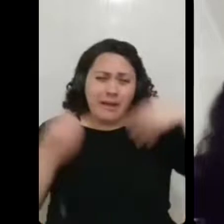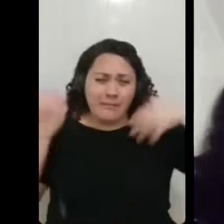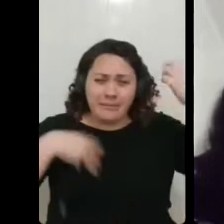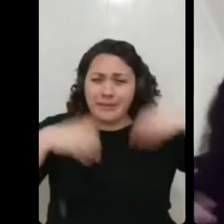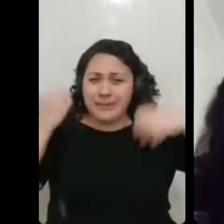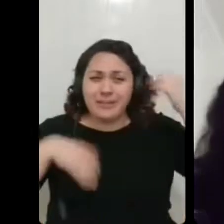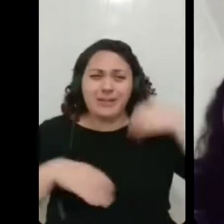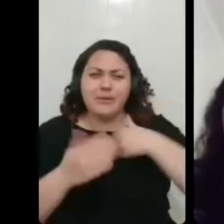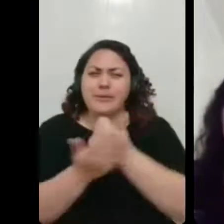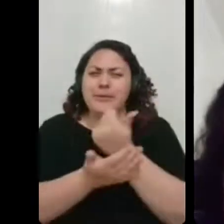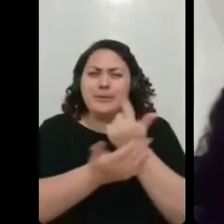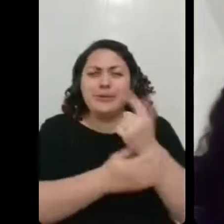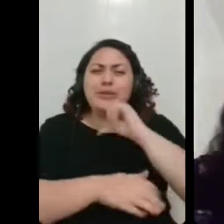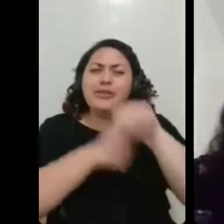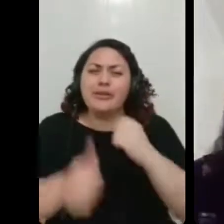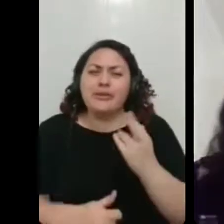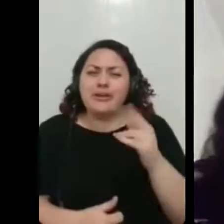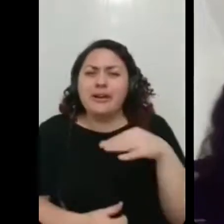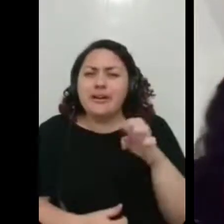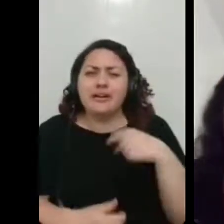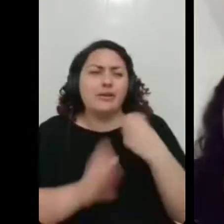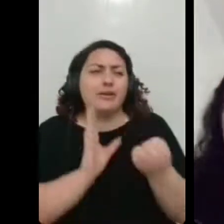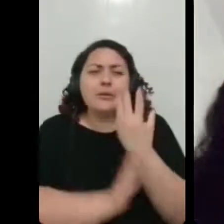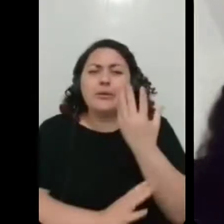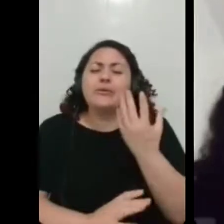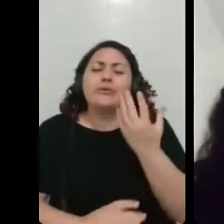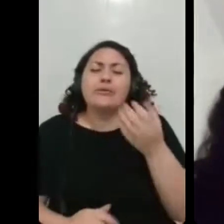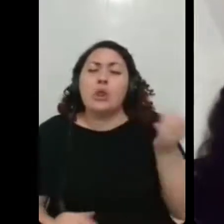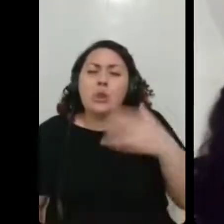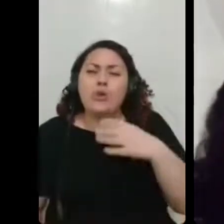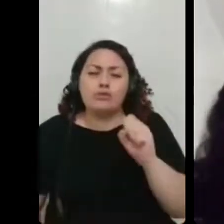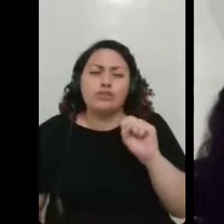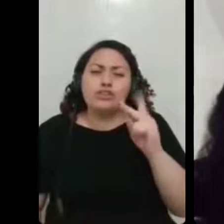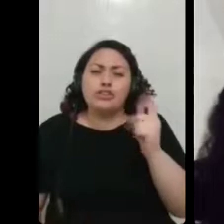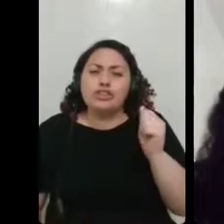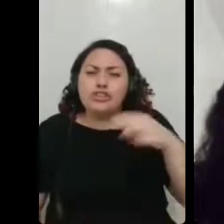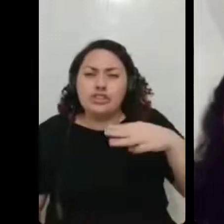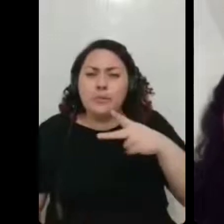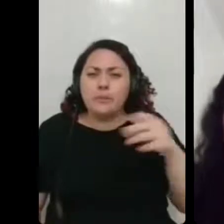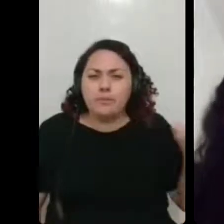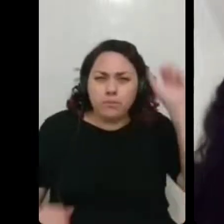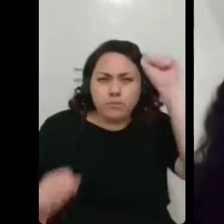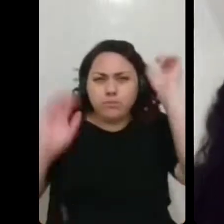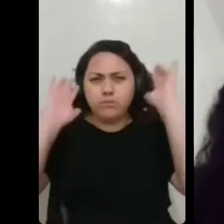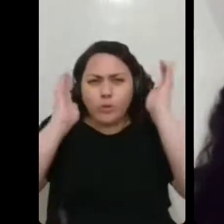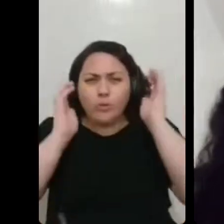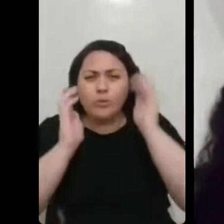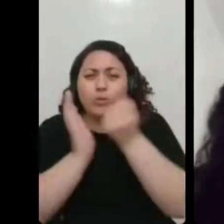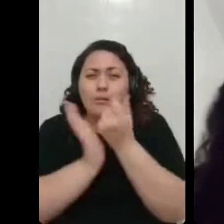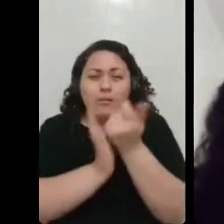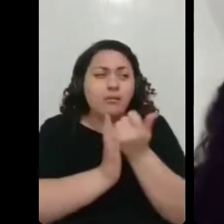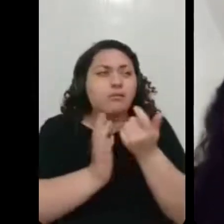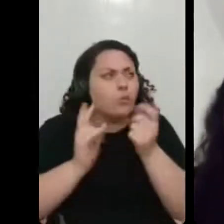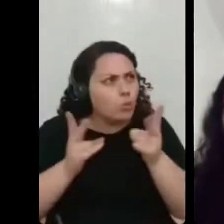comprei, ah, eu troquei de creme, comprei um shampoo novo, creme novo. Gente, continuava caindo e começou a cair muito. E aí, foi bem importante, assim, ter